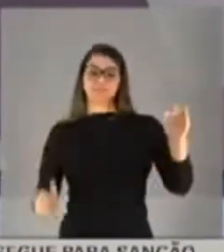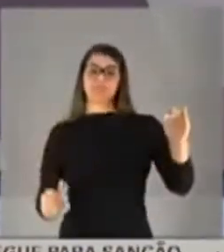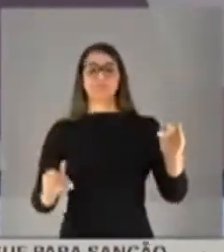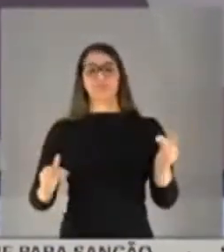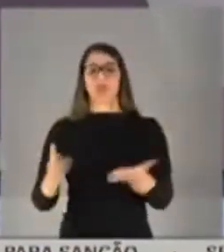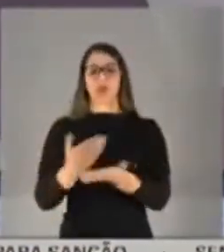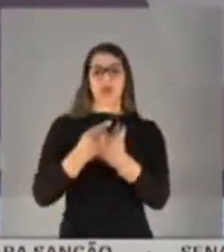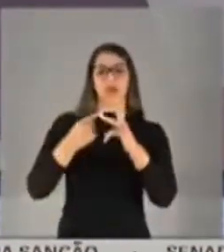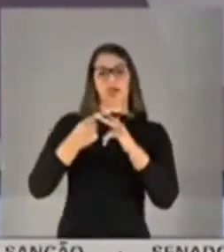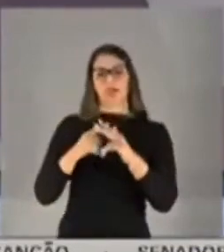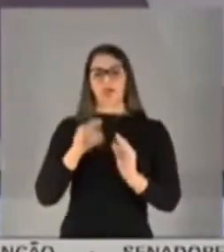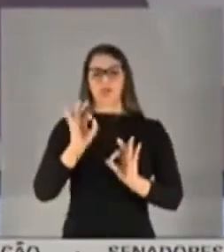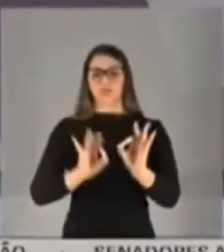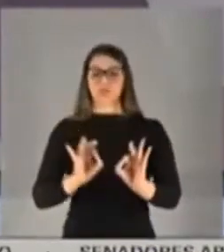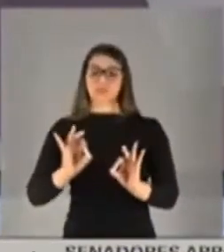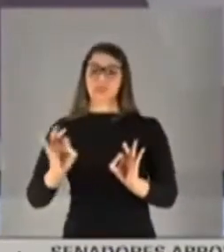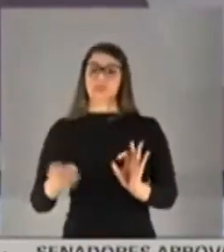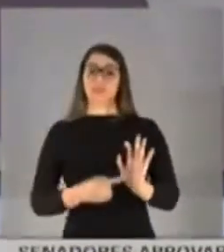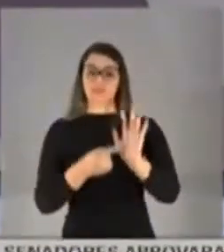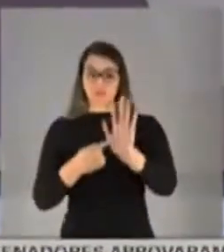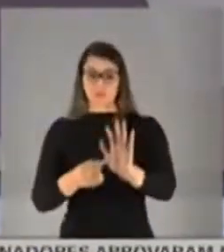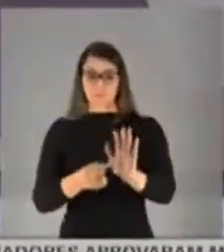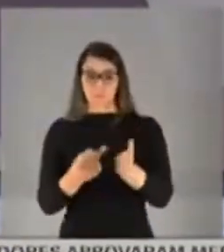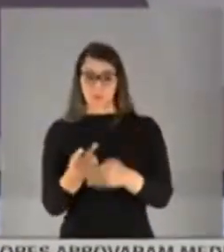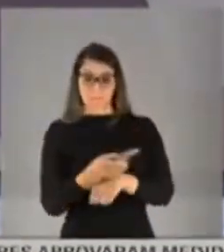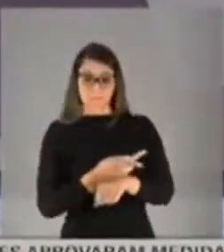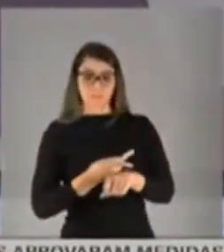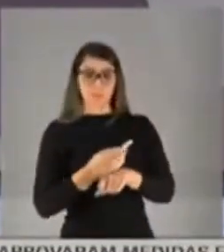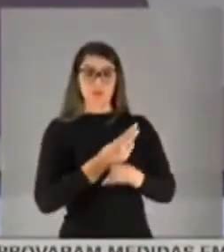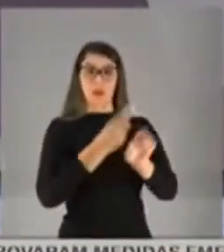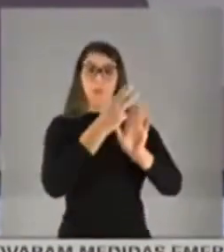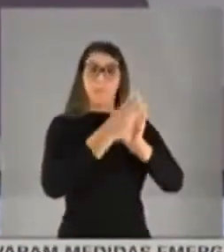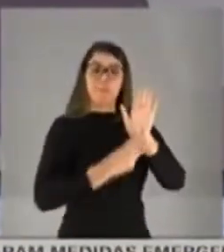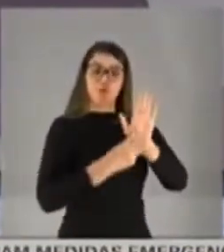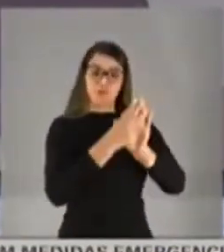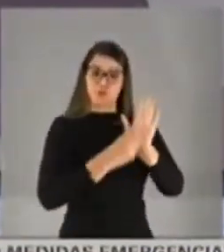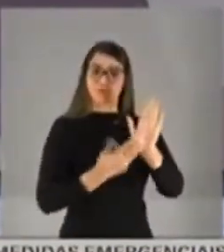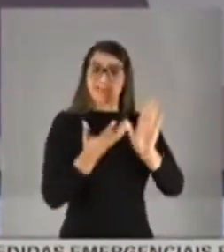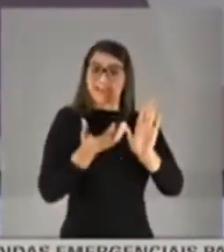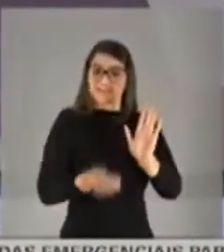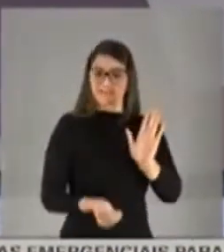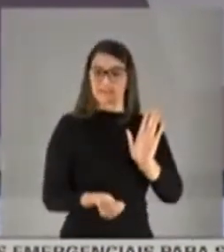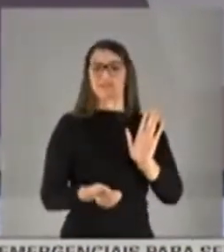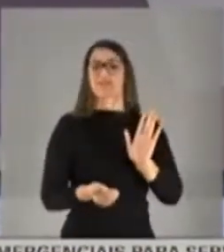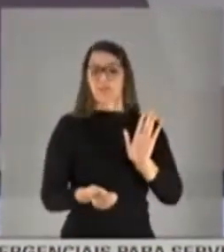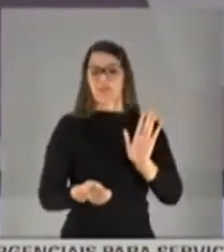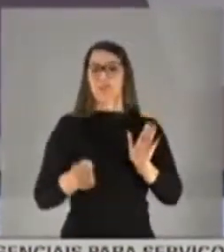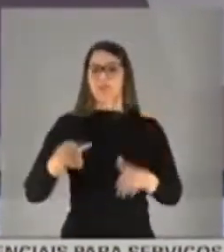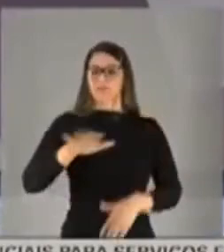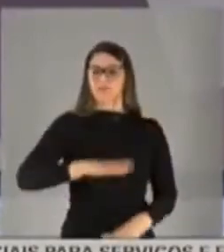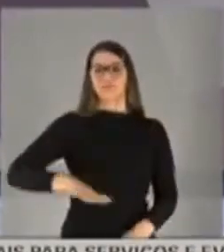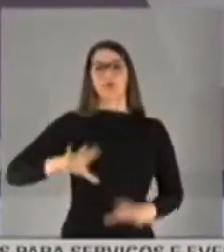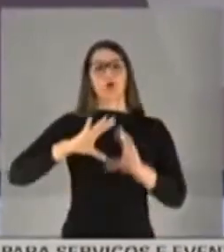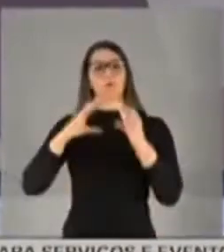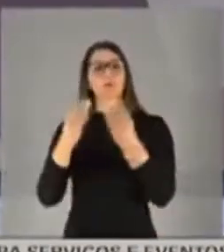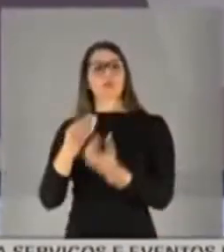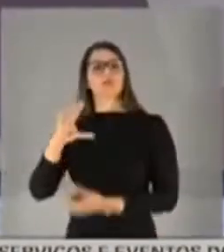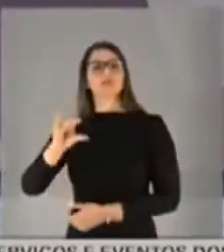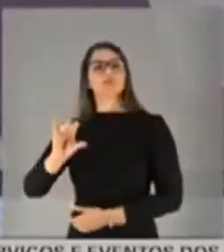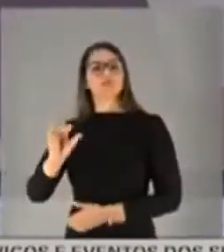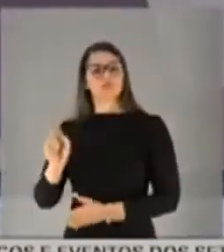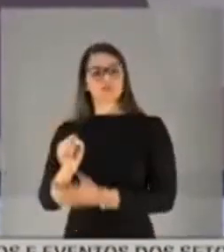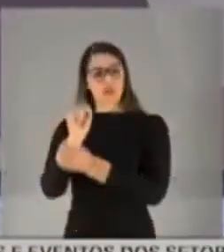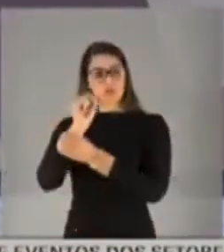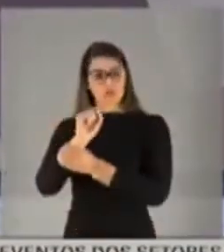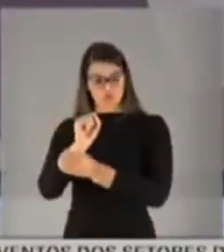números aqui. Buscamos uma metodologia, uma metodologia que fosse aceita na comunidade científica, uma metodologia que pudesse garantir